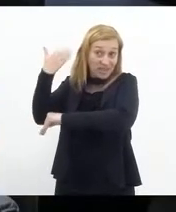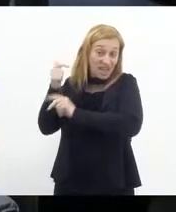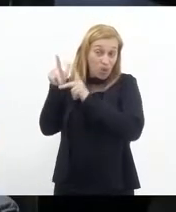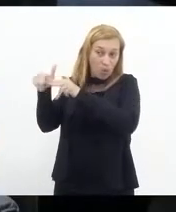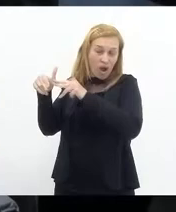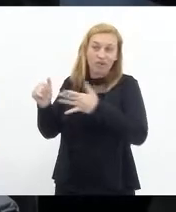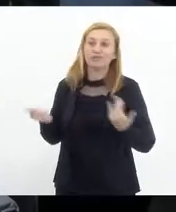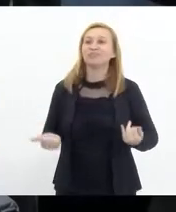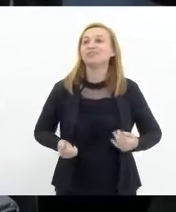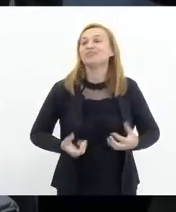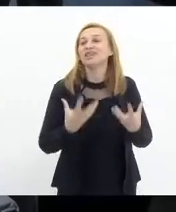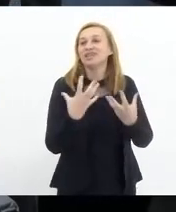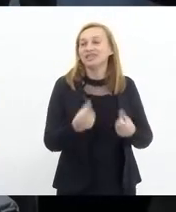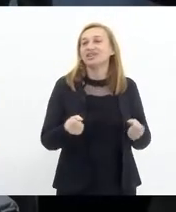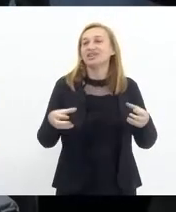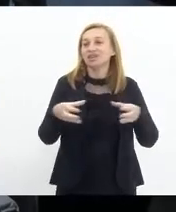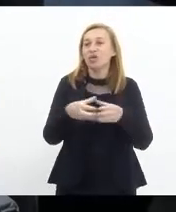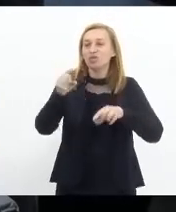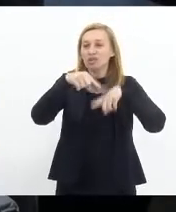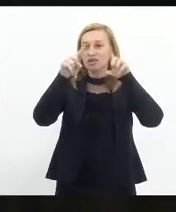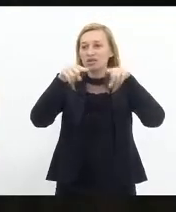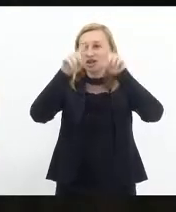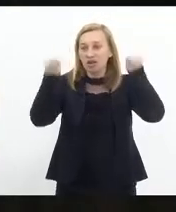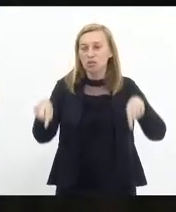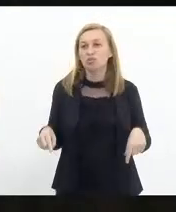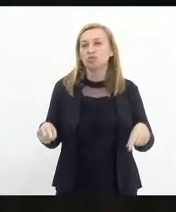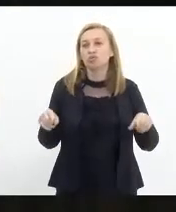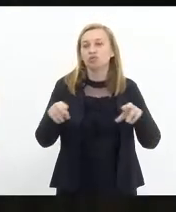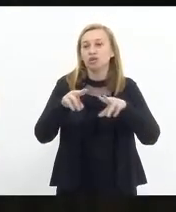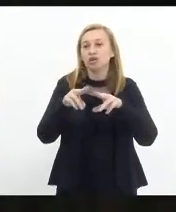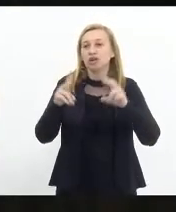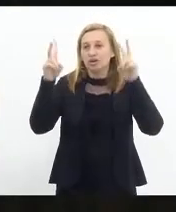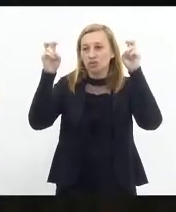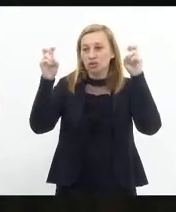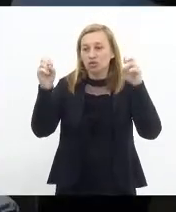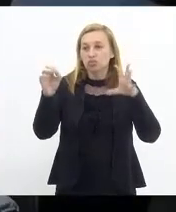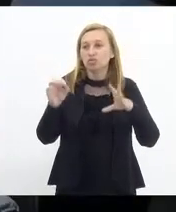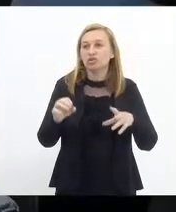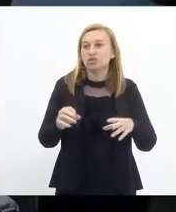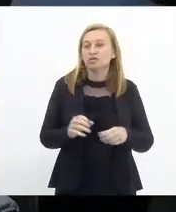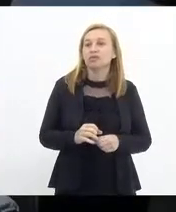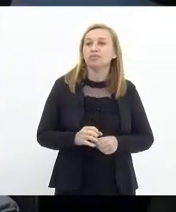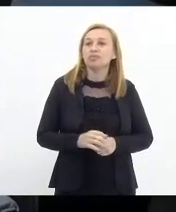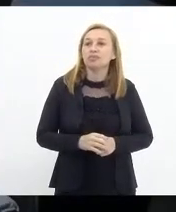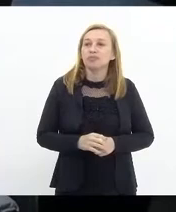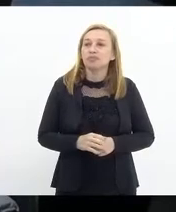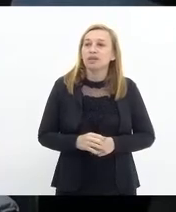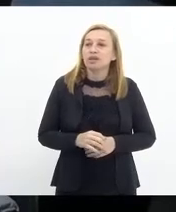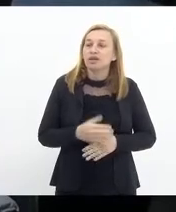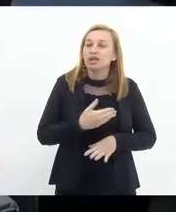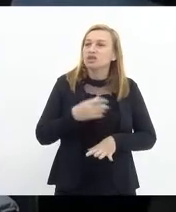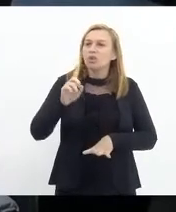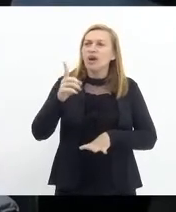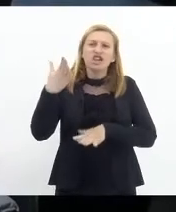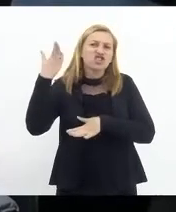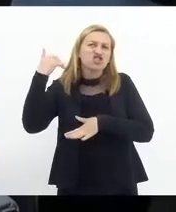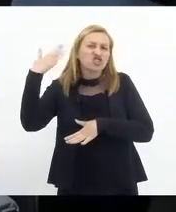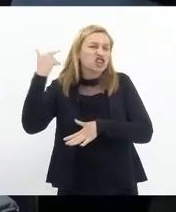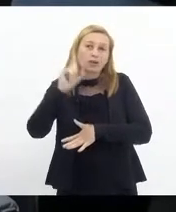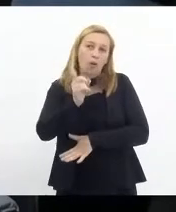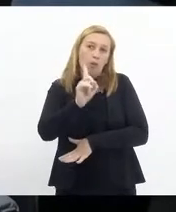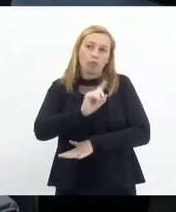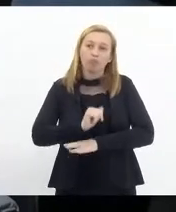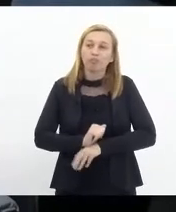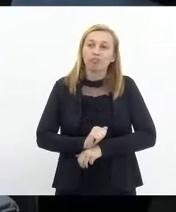Parecer favorável da comissão de assuntos municipais. Pela comissão de orçamento... O nosso colega, não é isso não, não é tinta não. Ele